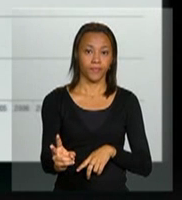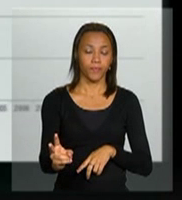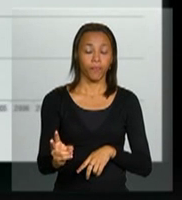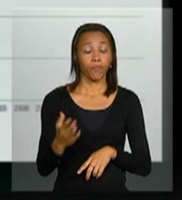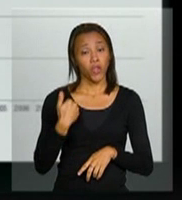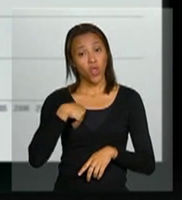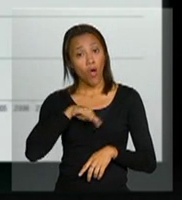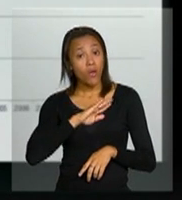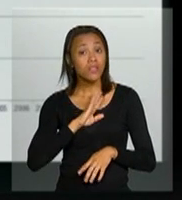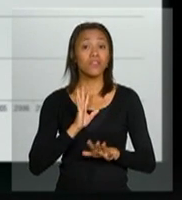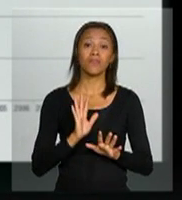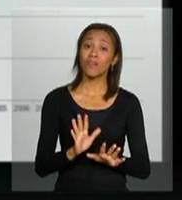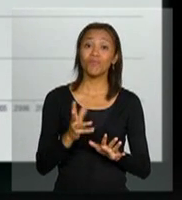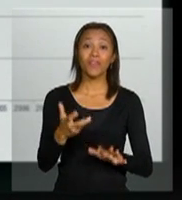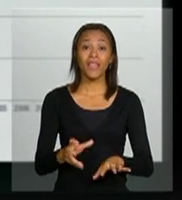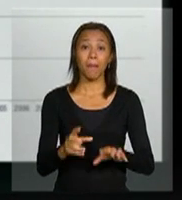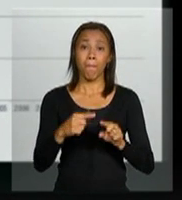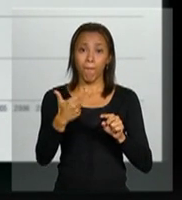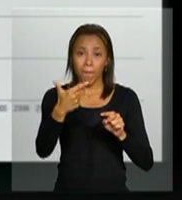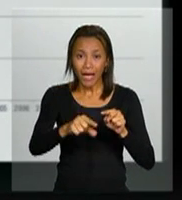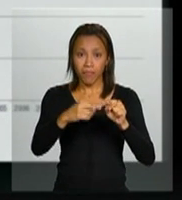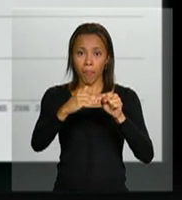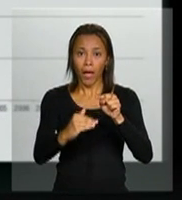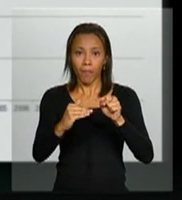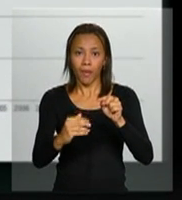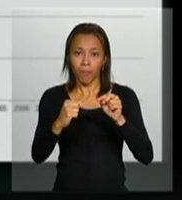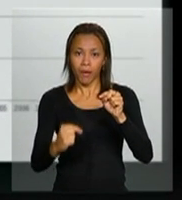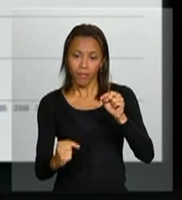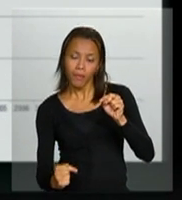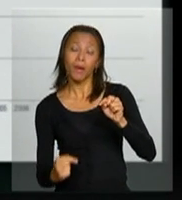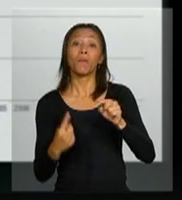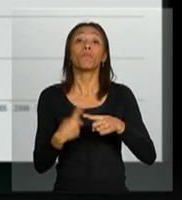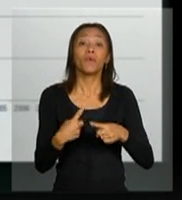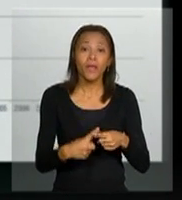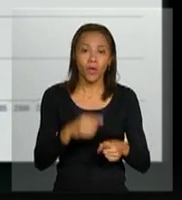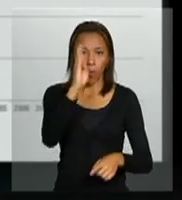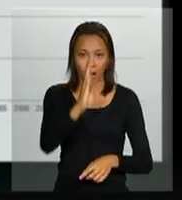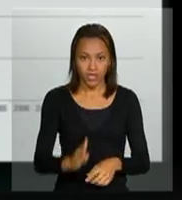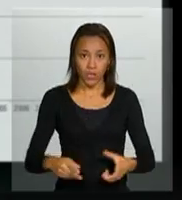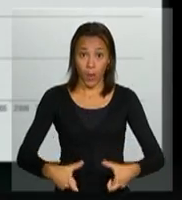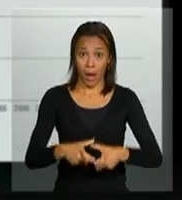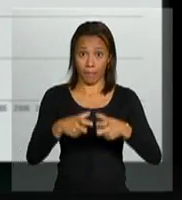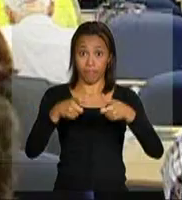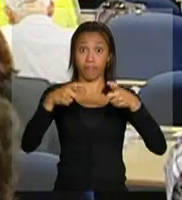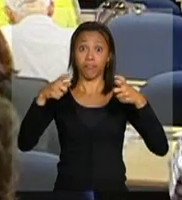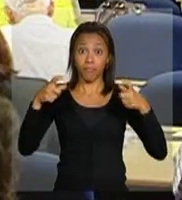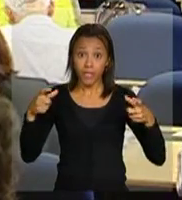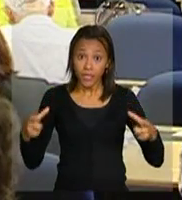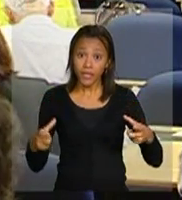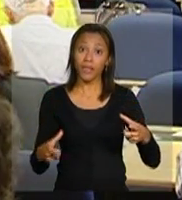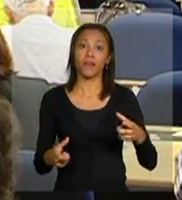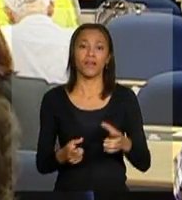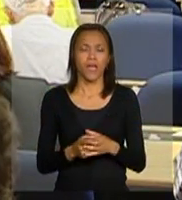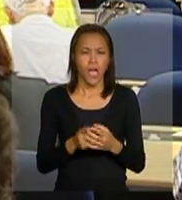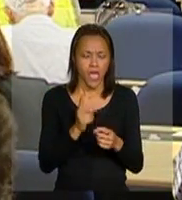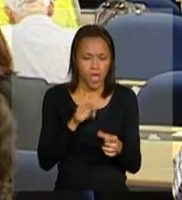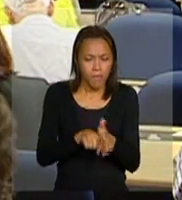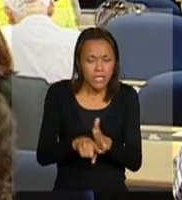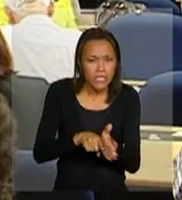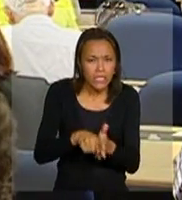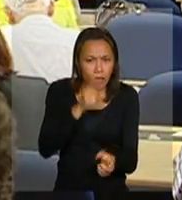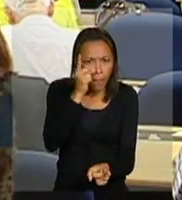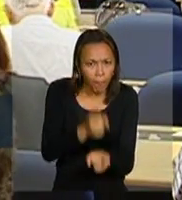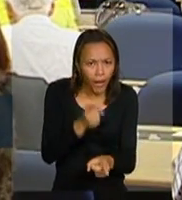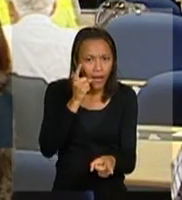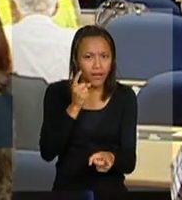esperamos que a prevalência caia muito mais. Por quê? Porque, à medida que o Brasil amplia a sua capacidade de fazer diagnóstico, e